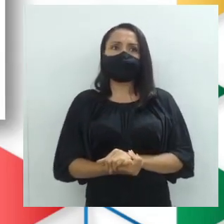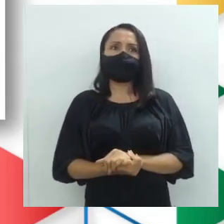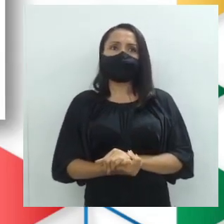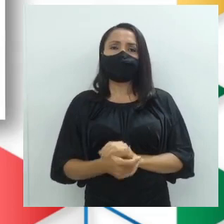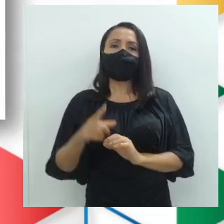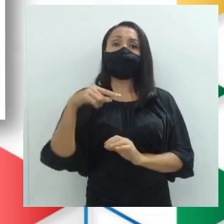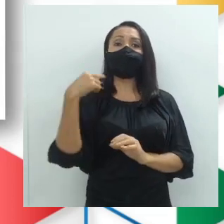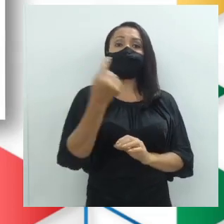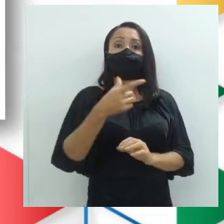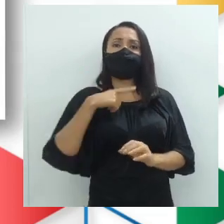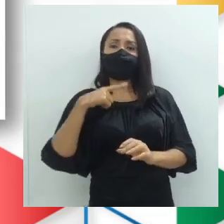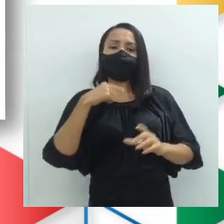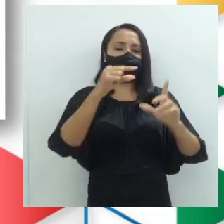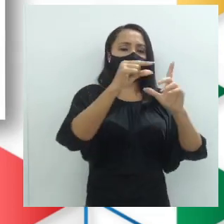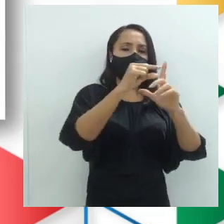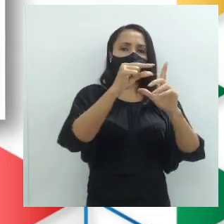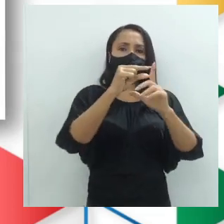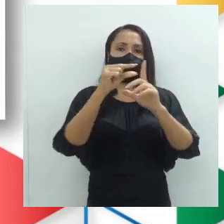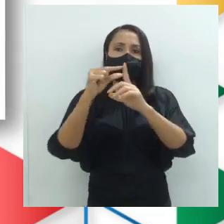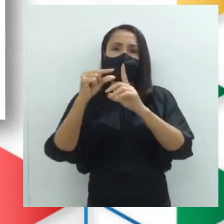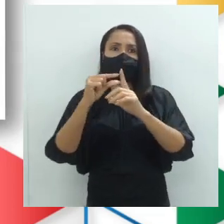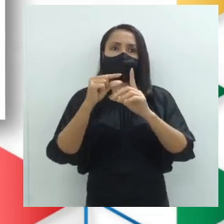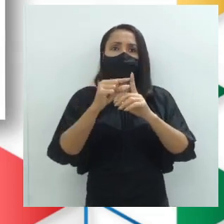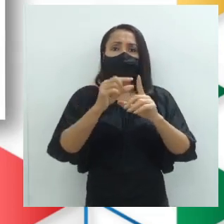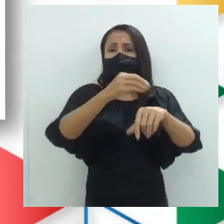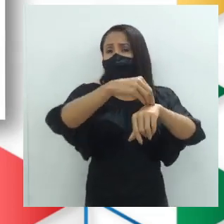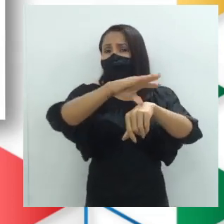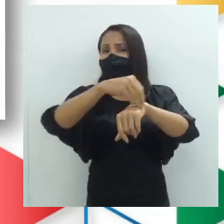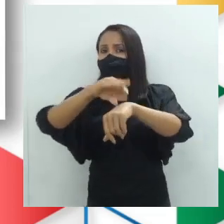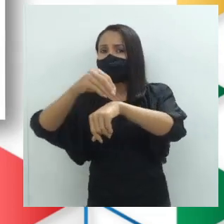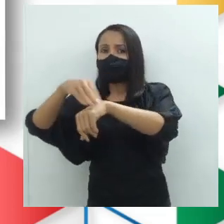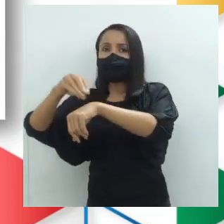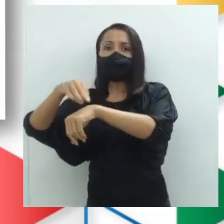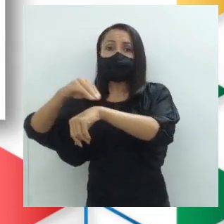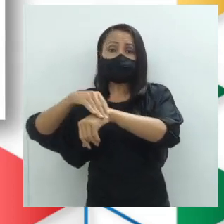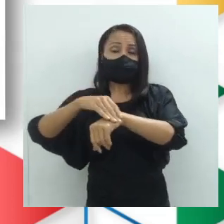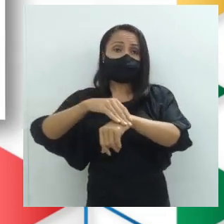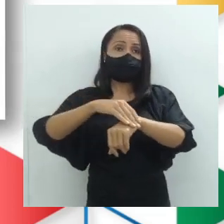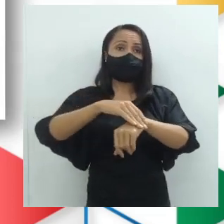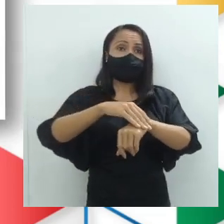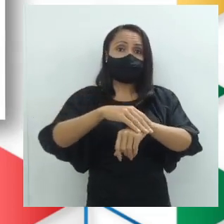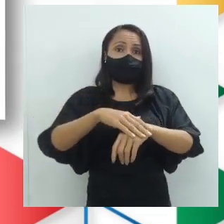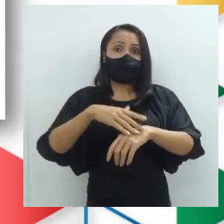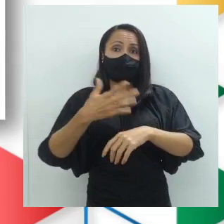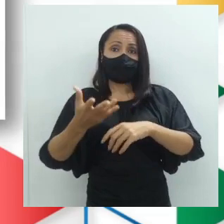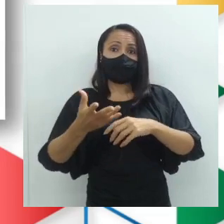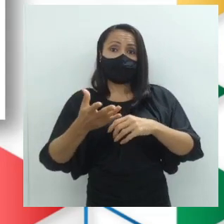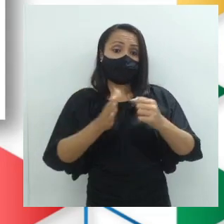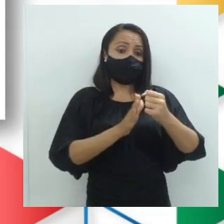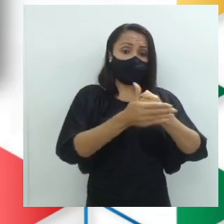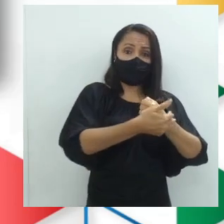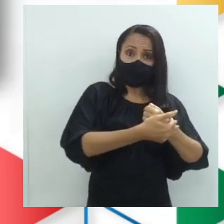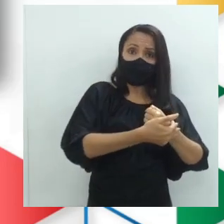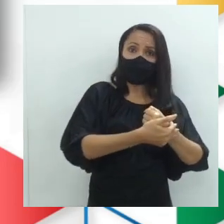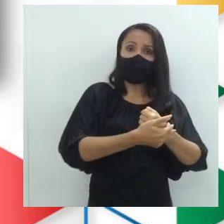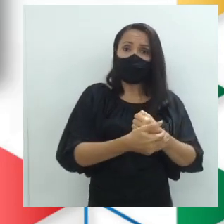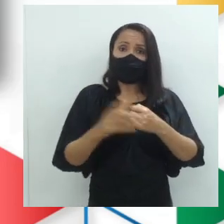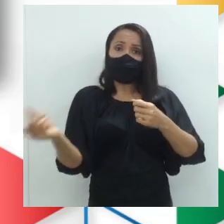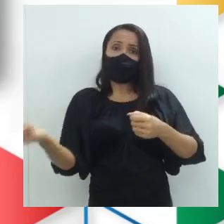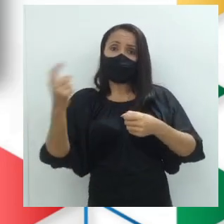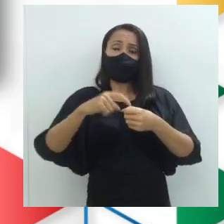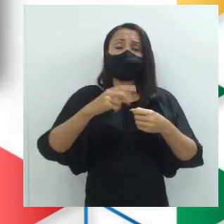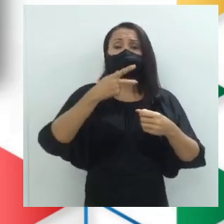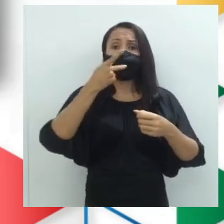temos que essas palavras, elas dão dicas, dicas sobre o implícito. Então voltando aqui, quando eu digo